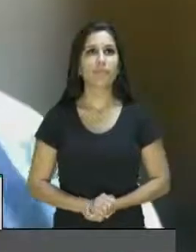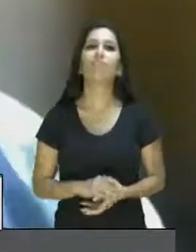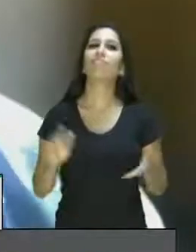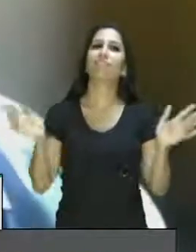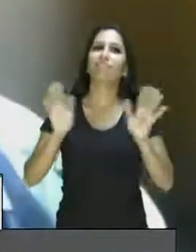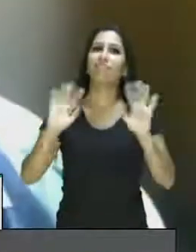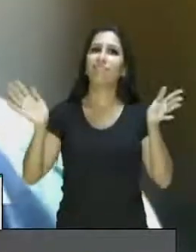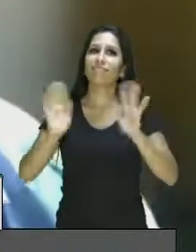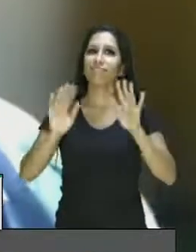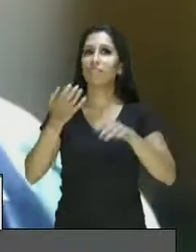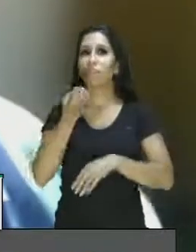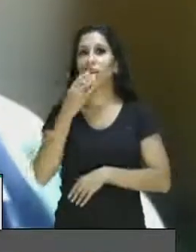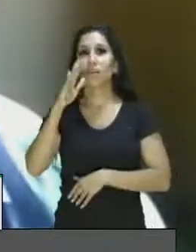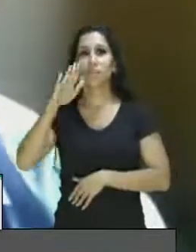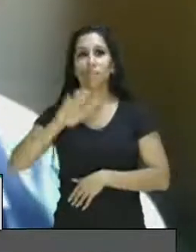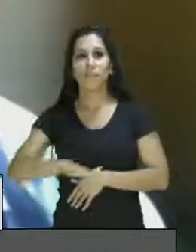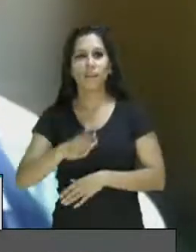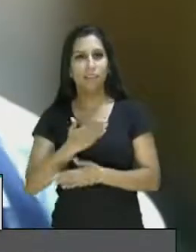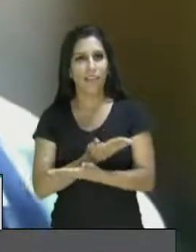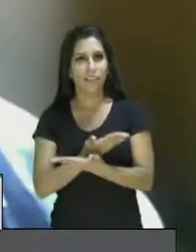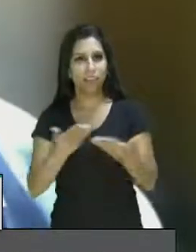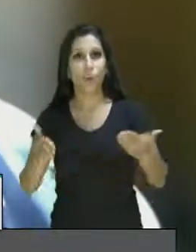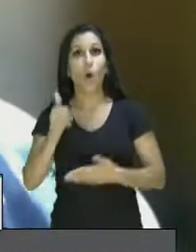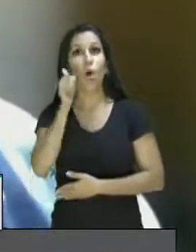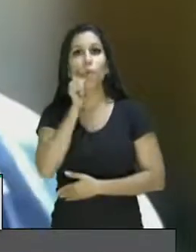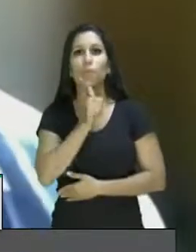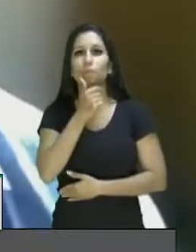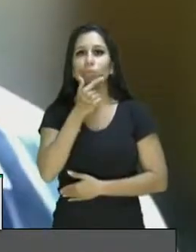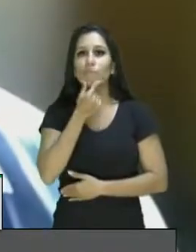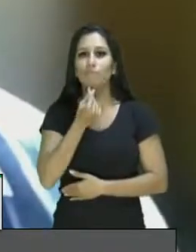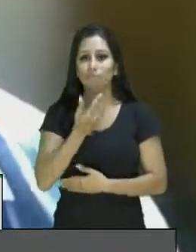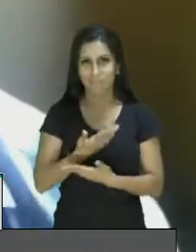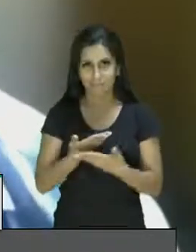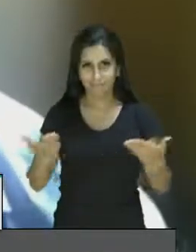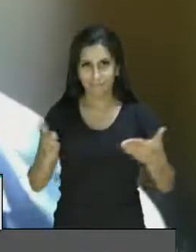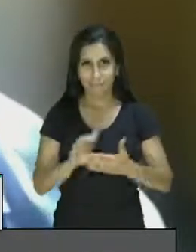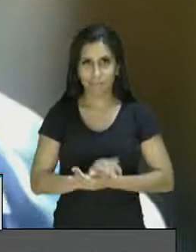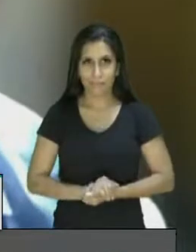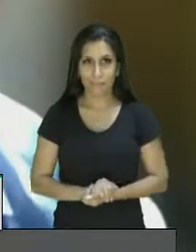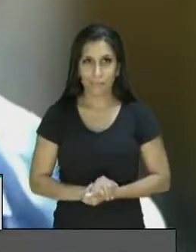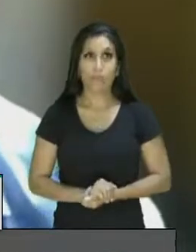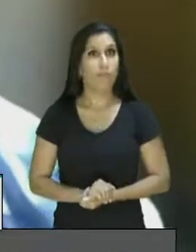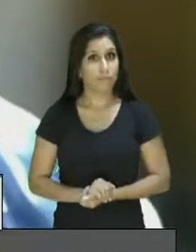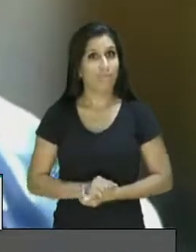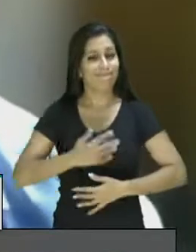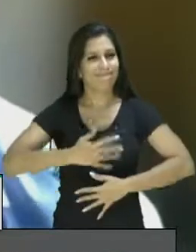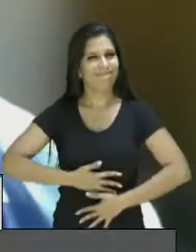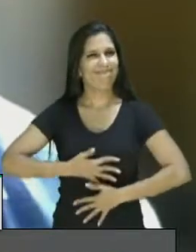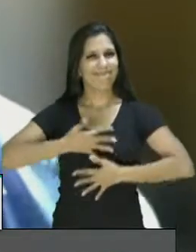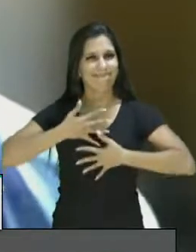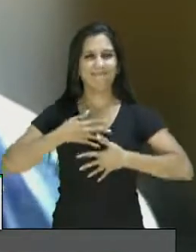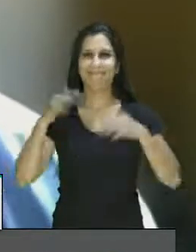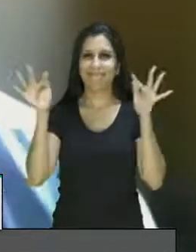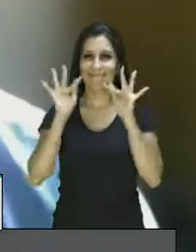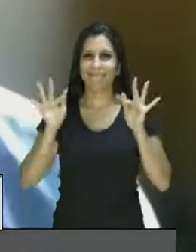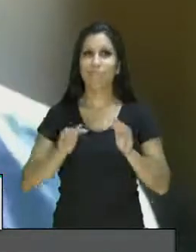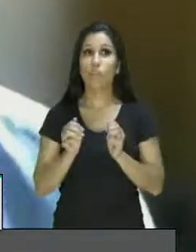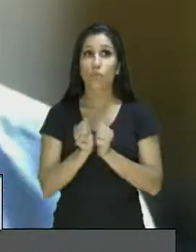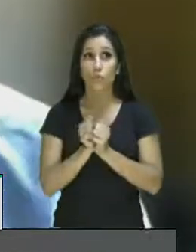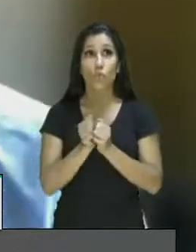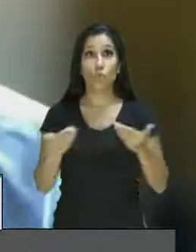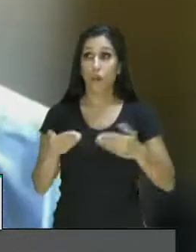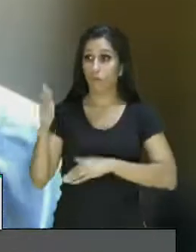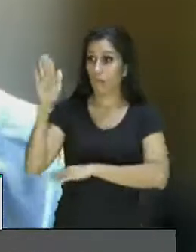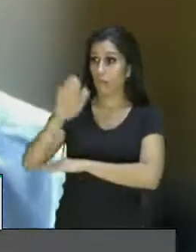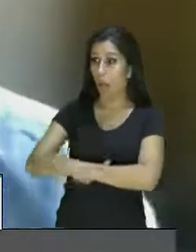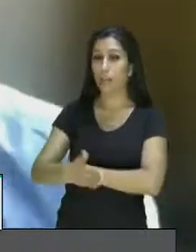Boa tarde a todos e a todas e a todes. Dizer que é motivo de satisfação, nessa tarde estar aqui fazendo essa